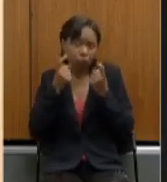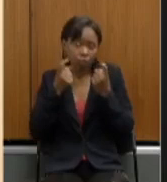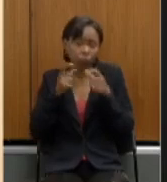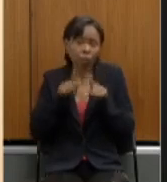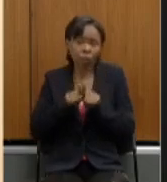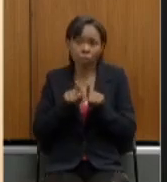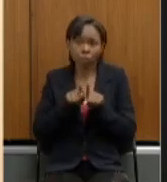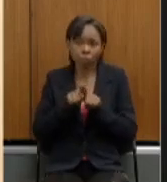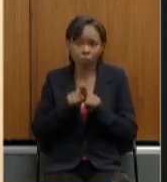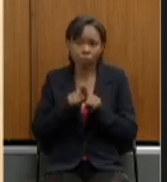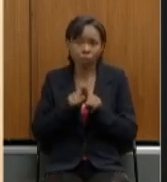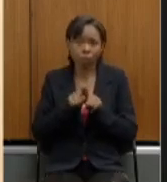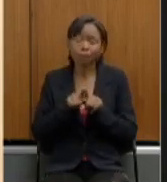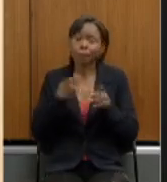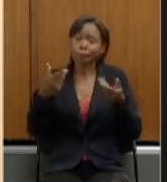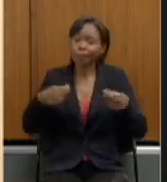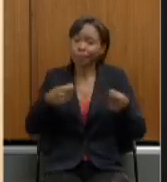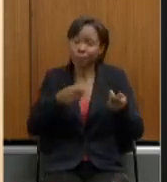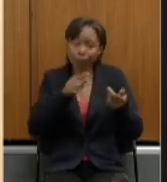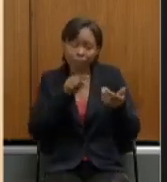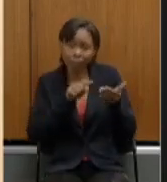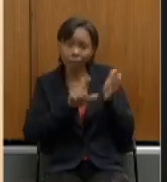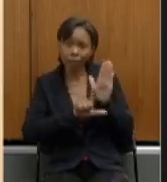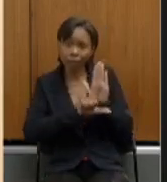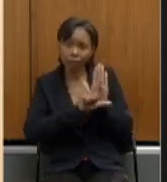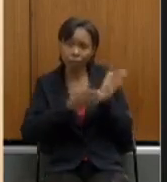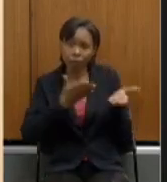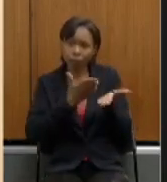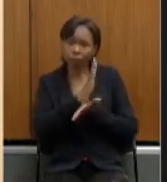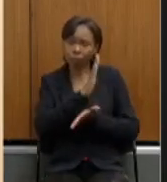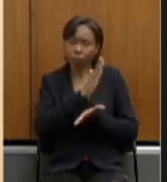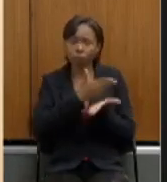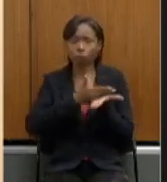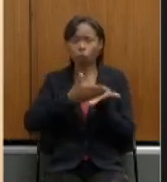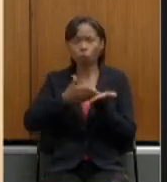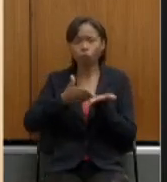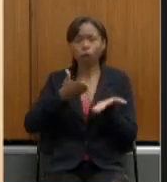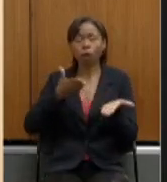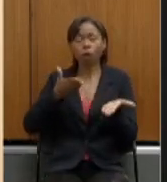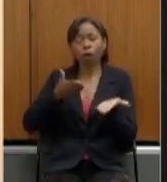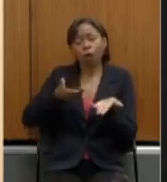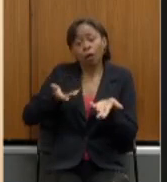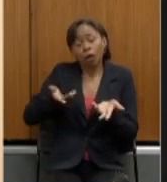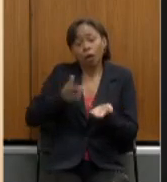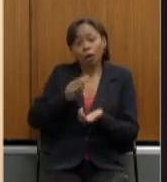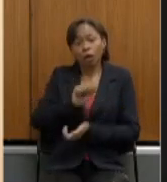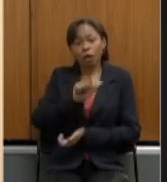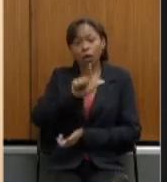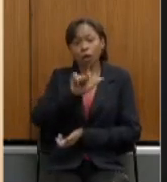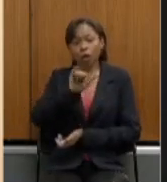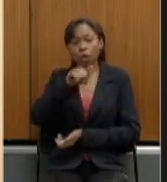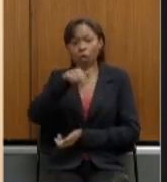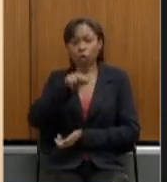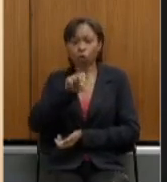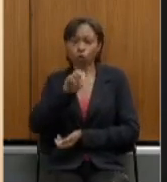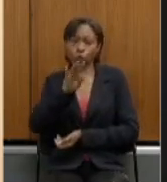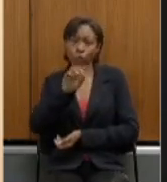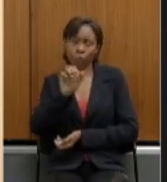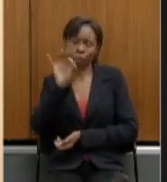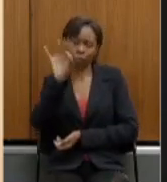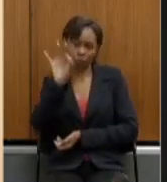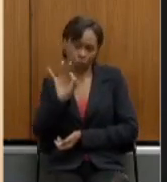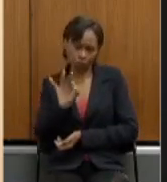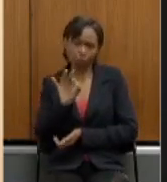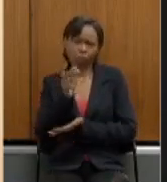precisávamos aprovar esta lei que faria entrar em vigor a alíquota para que ela tivesse 90